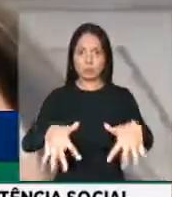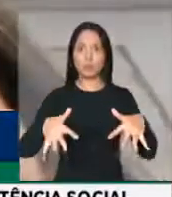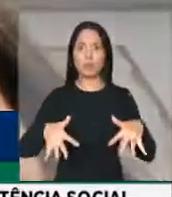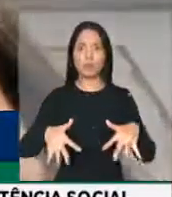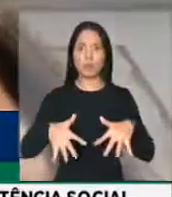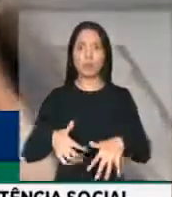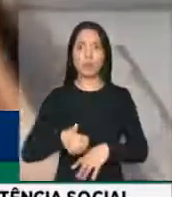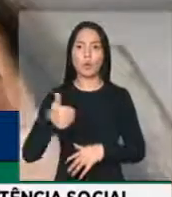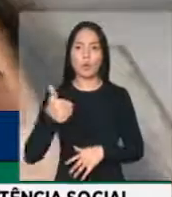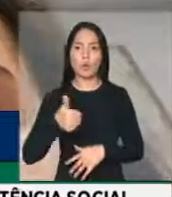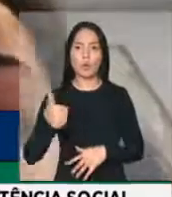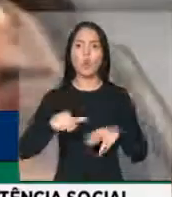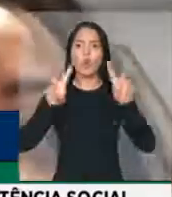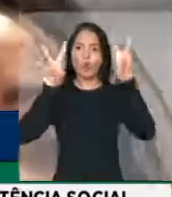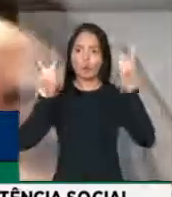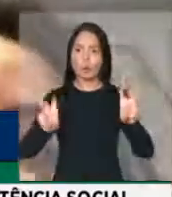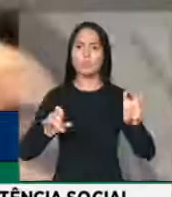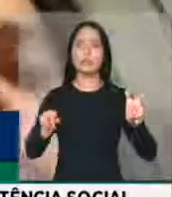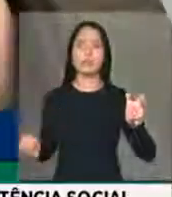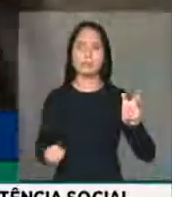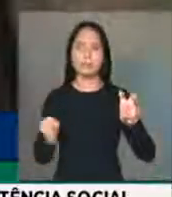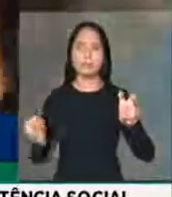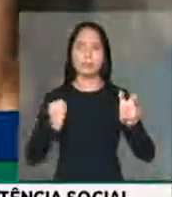questão muito relevante nesse período.